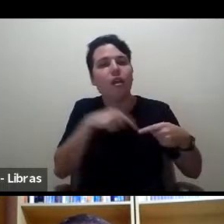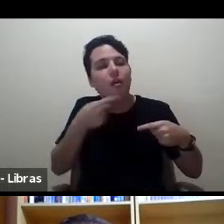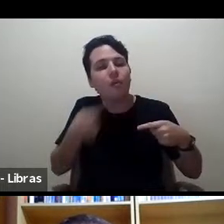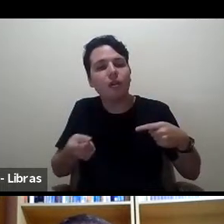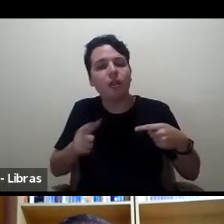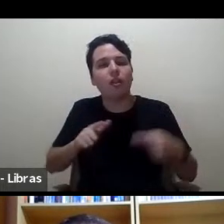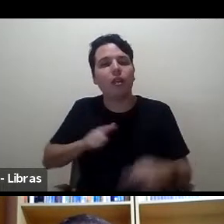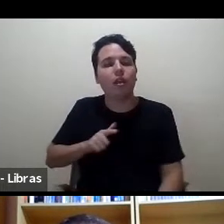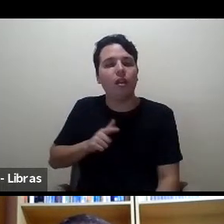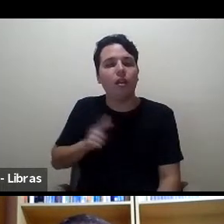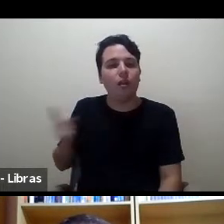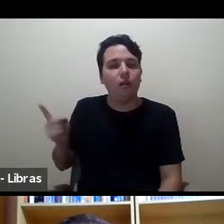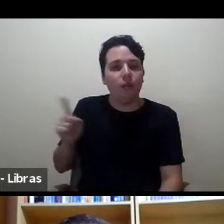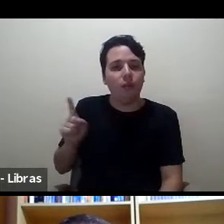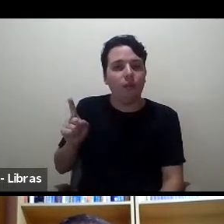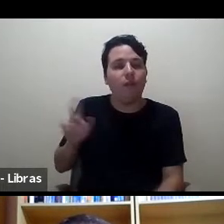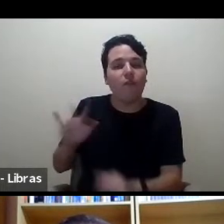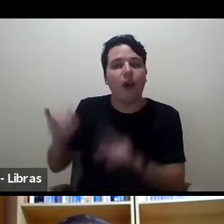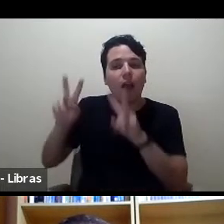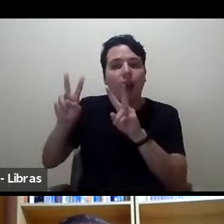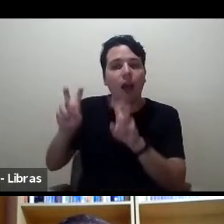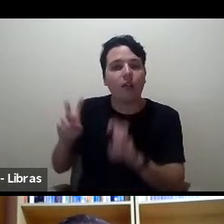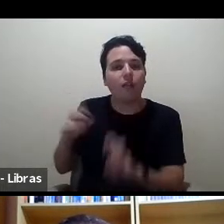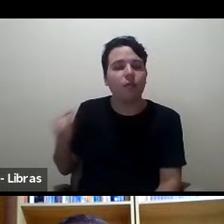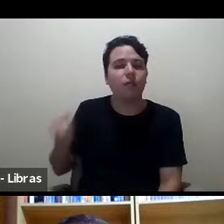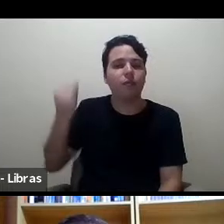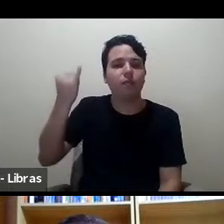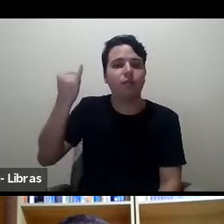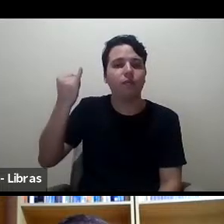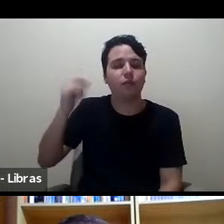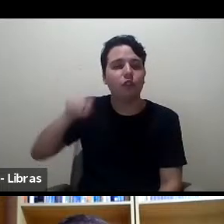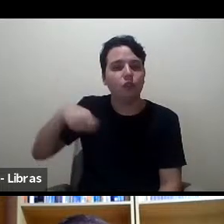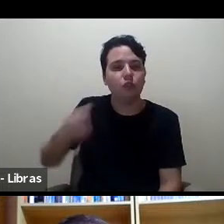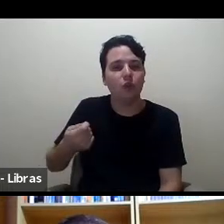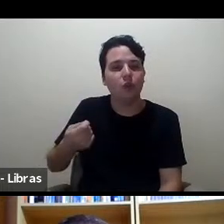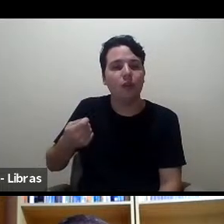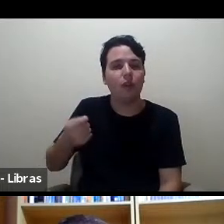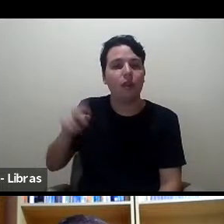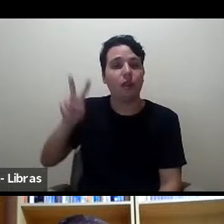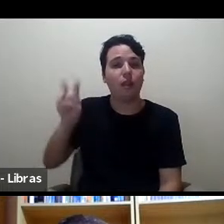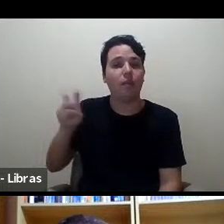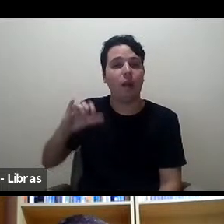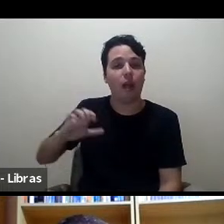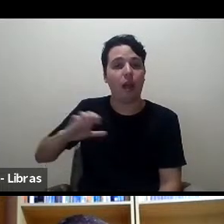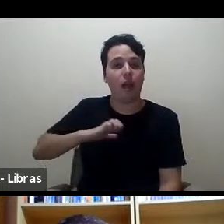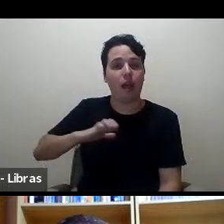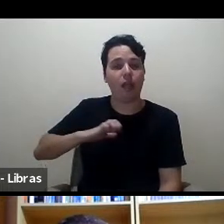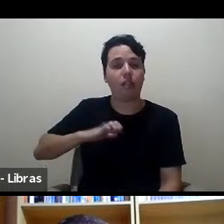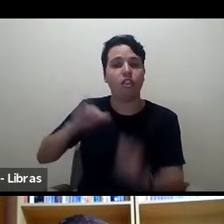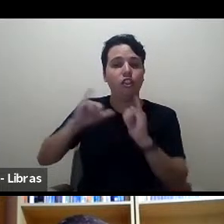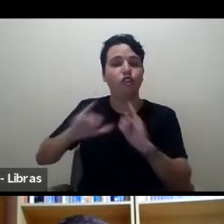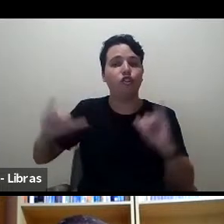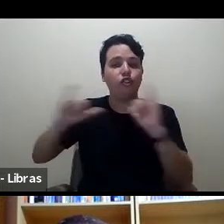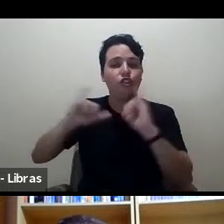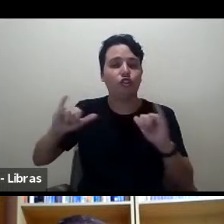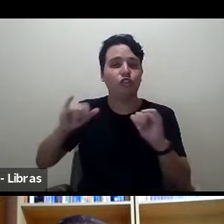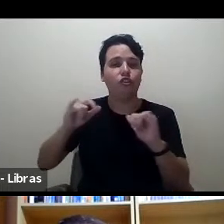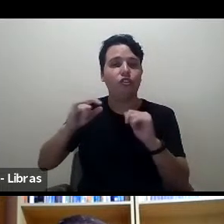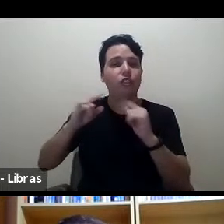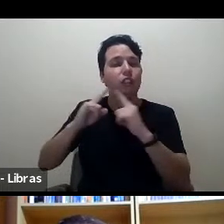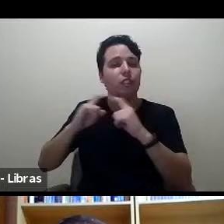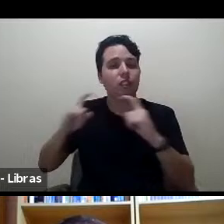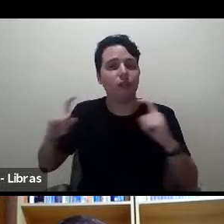contemplar assuntos importantíssimos como a questão da ética na divulgação científica